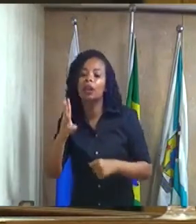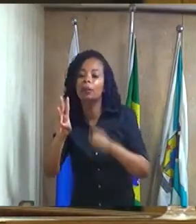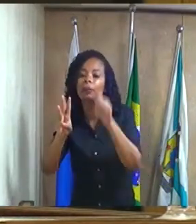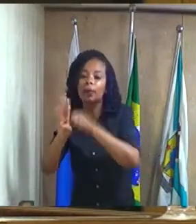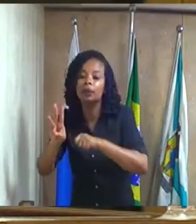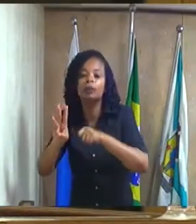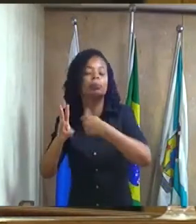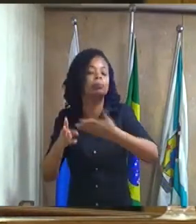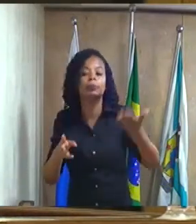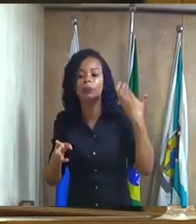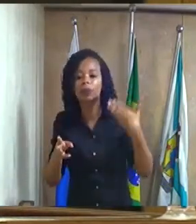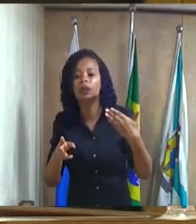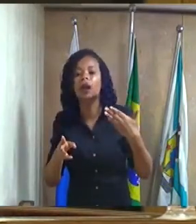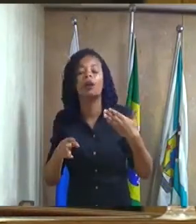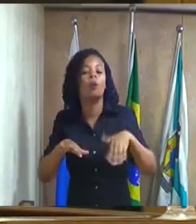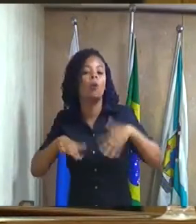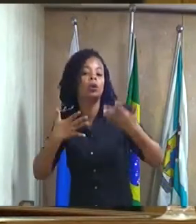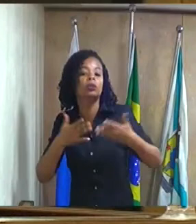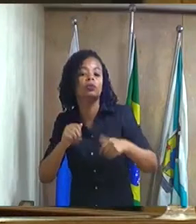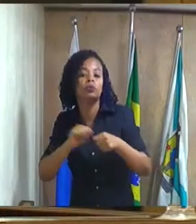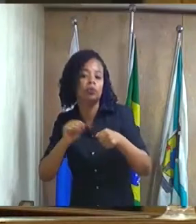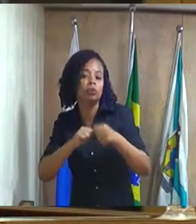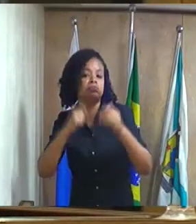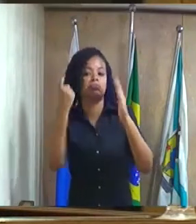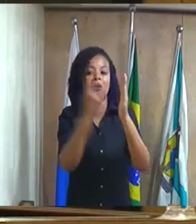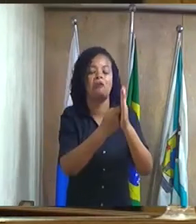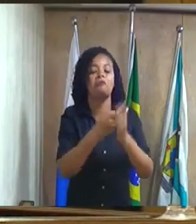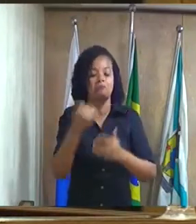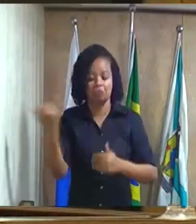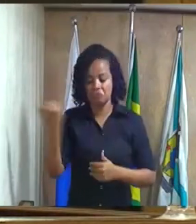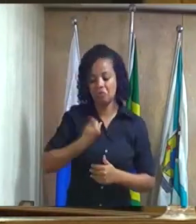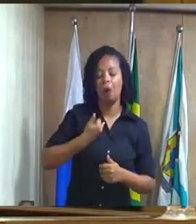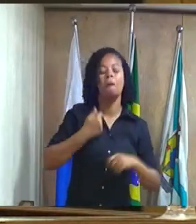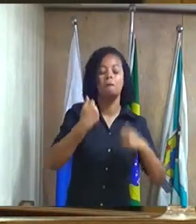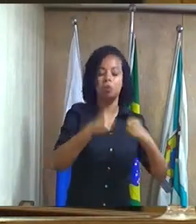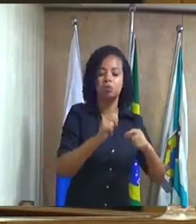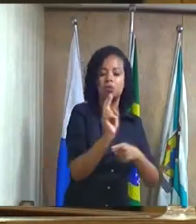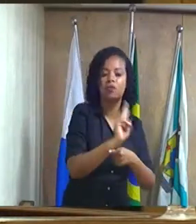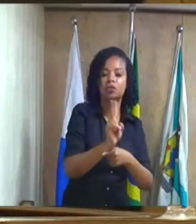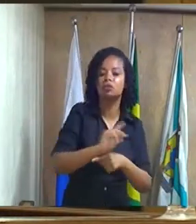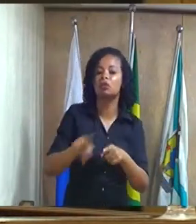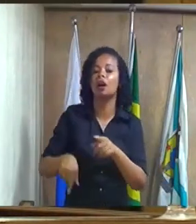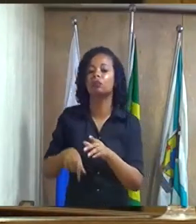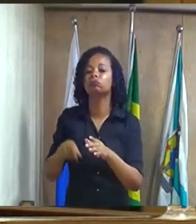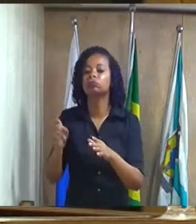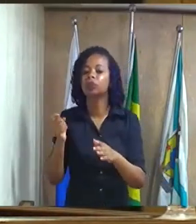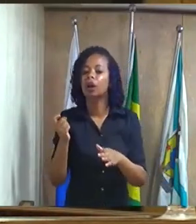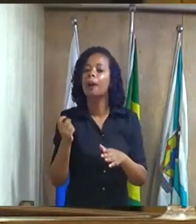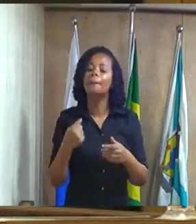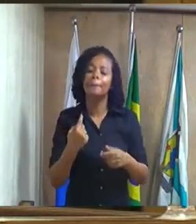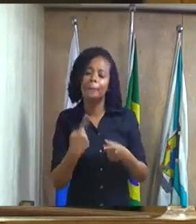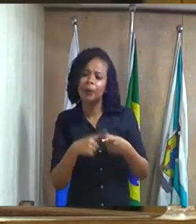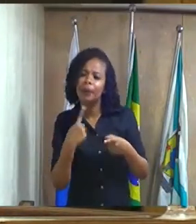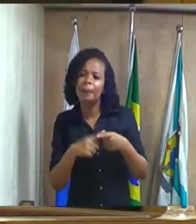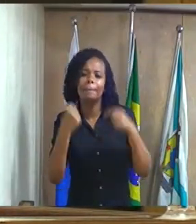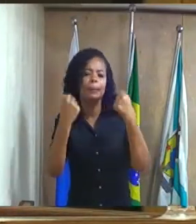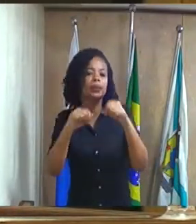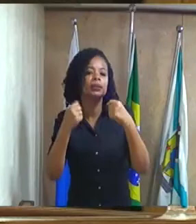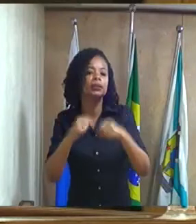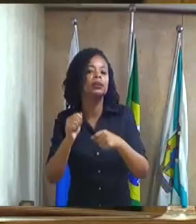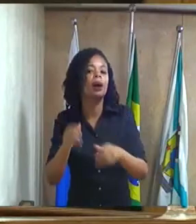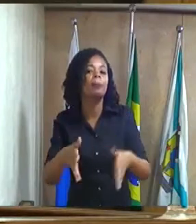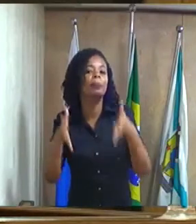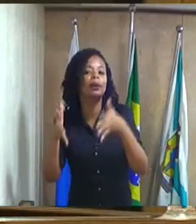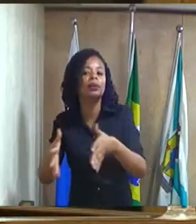denúncia para o prefeito prefeito eu vou mandar investigar porque realmente não é esse eu estou precisando de apartamento para tirar gente ainda